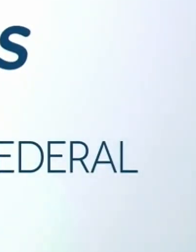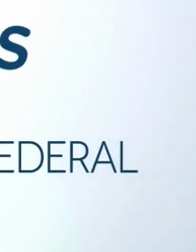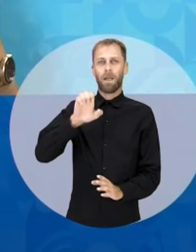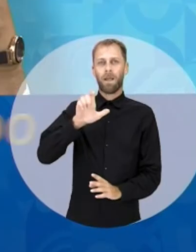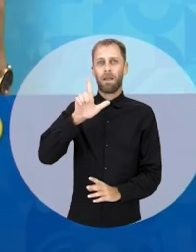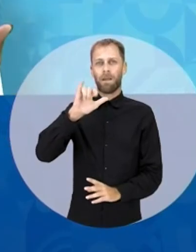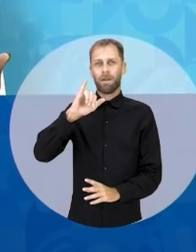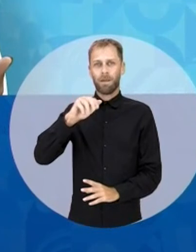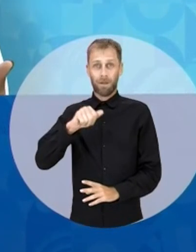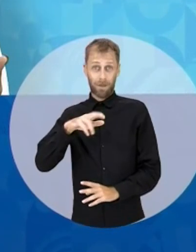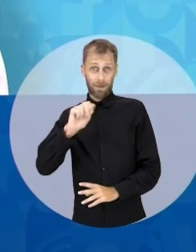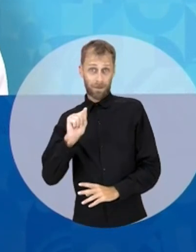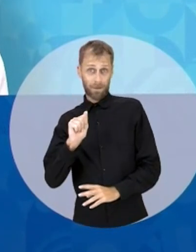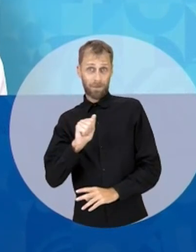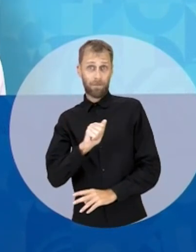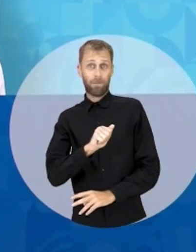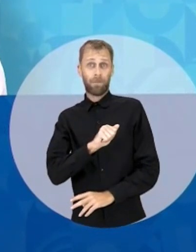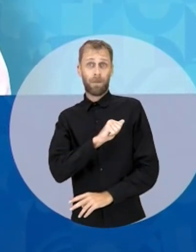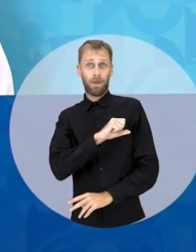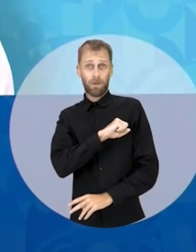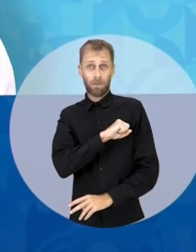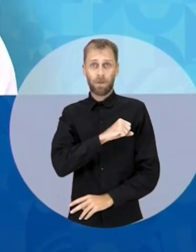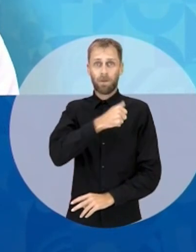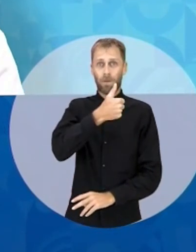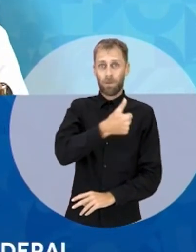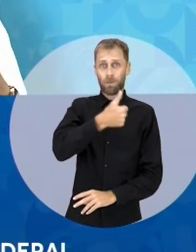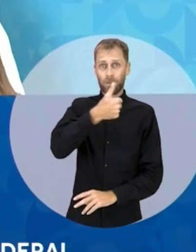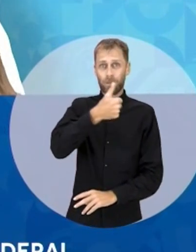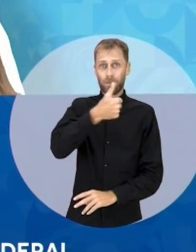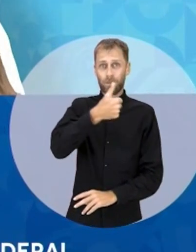Eliana Castro Eliana Número 1100